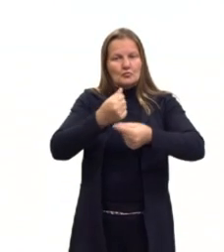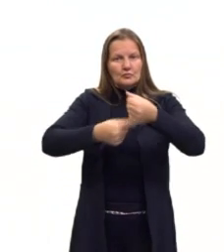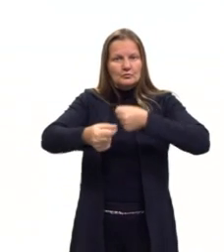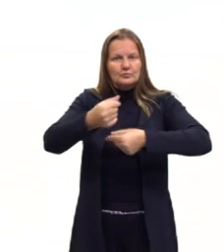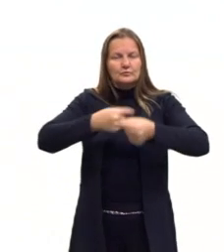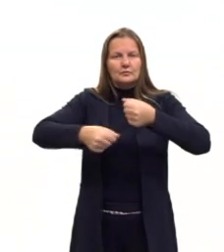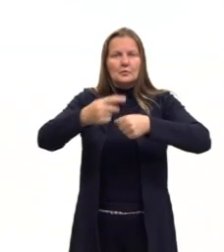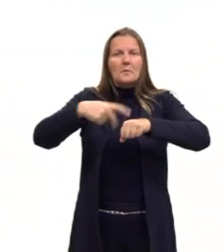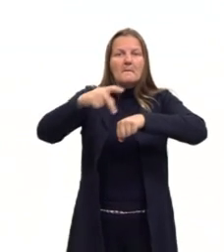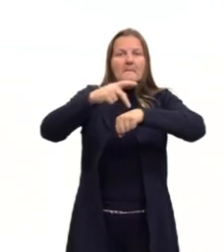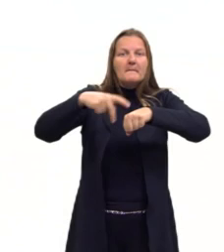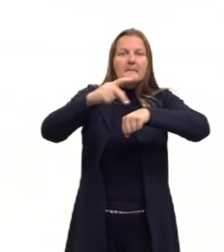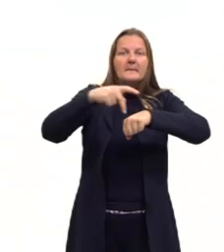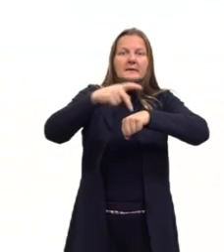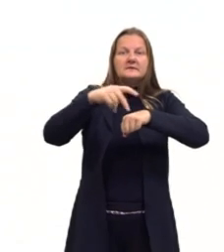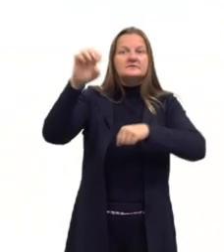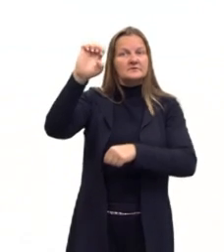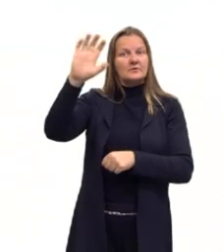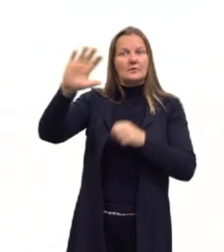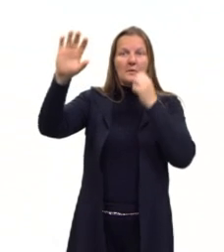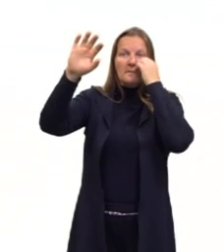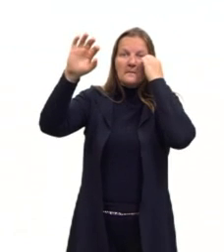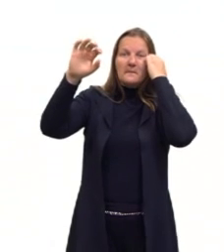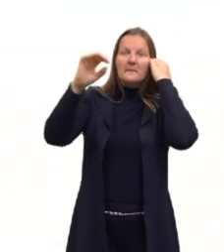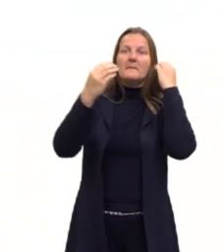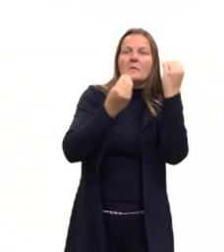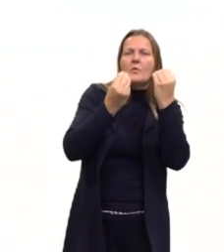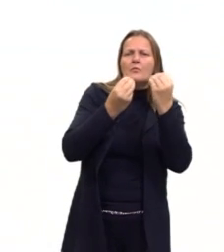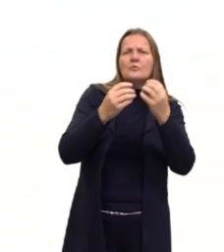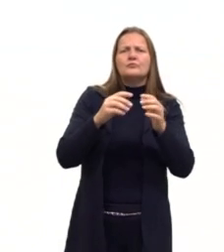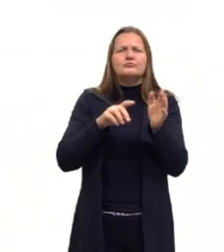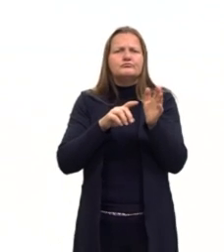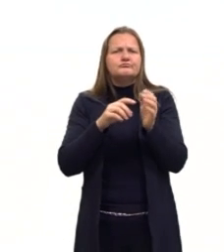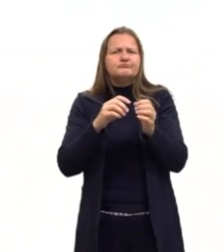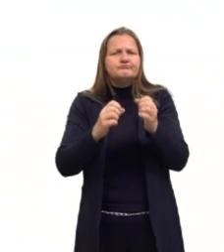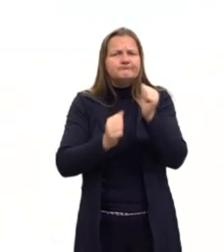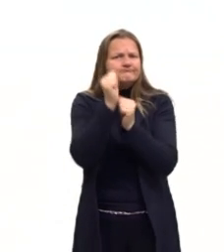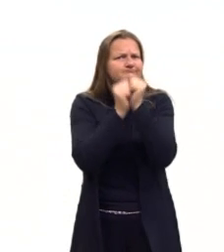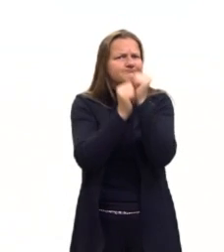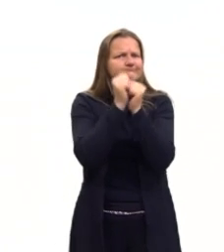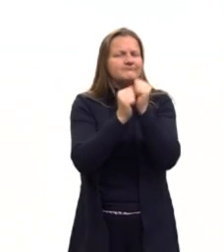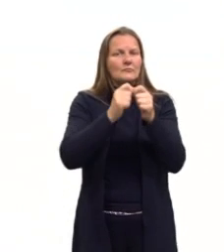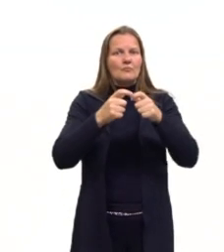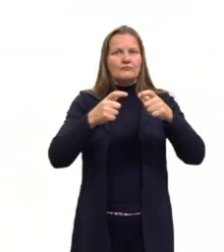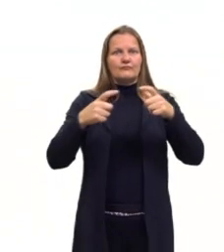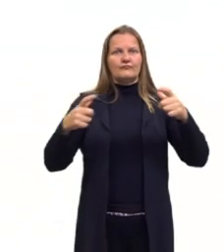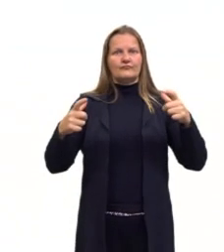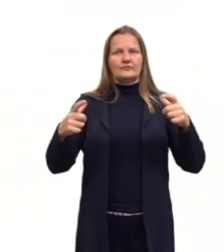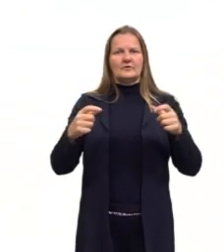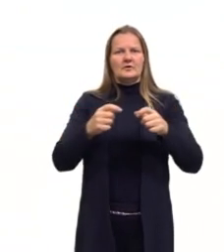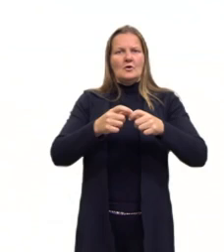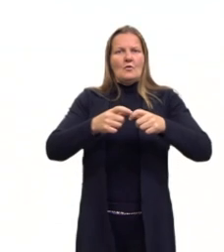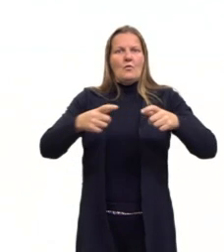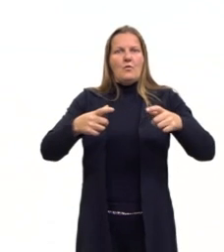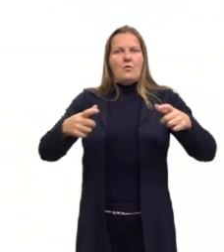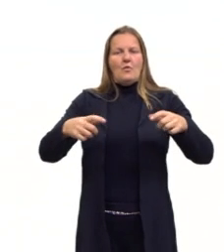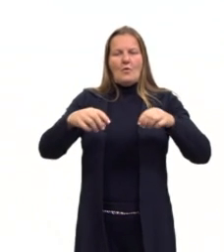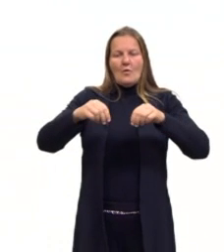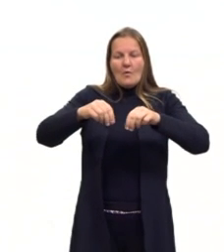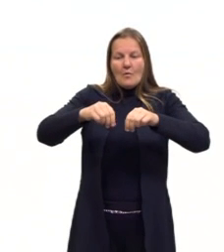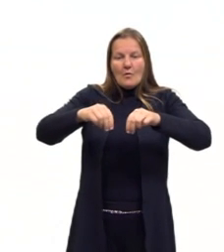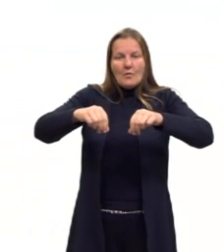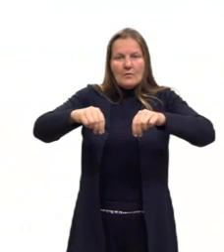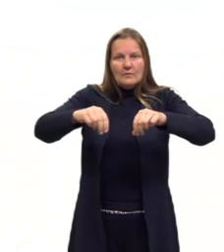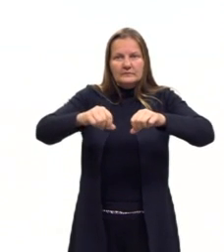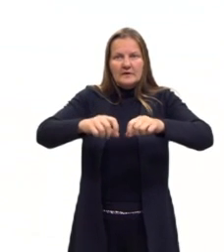então, os países europeus, né, estavam nessa corrida de industrialização, eles acabam expandindo o seu território,